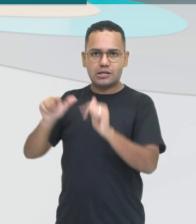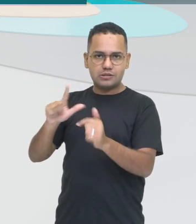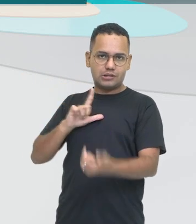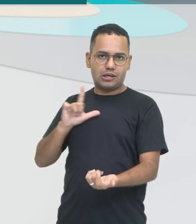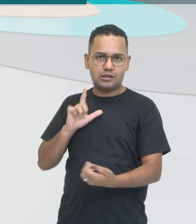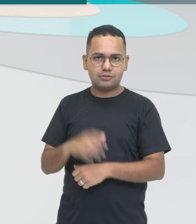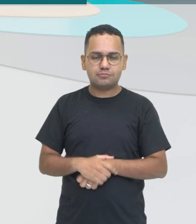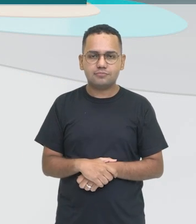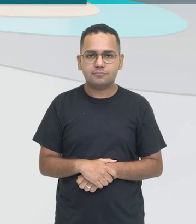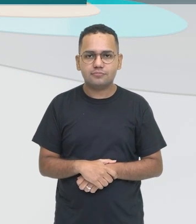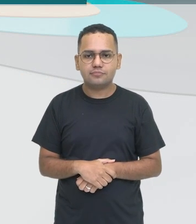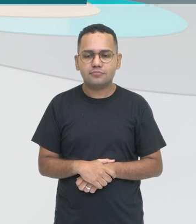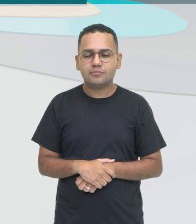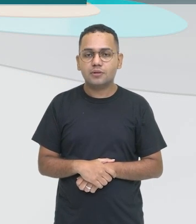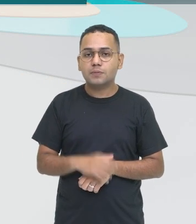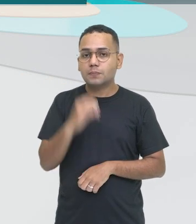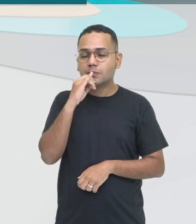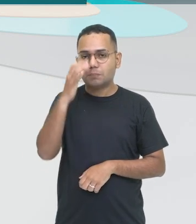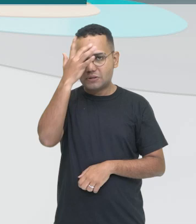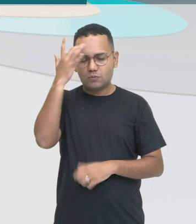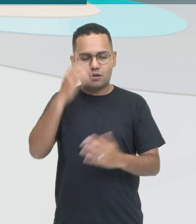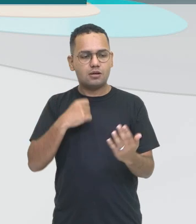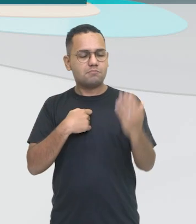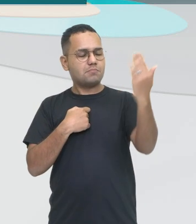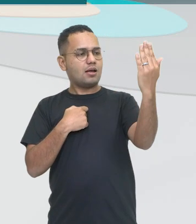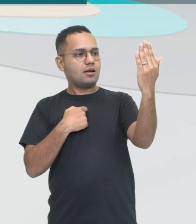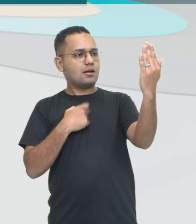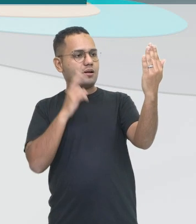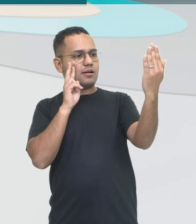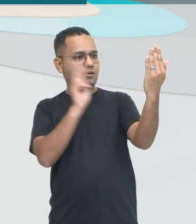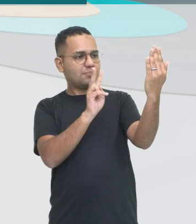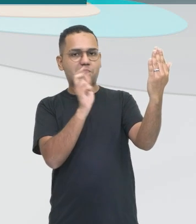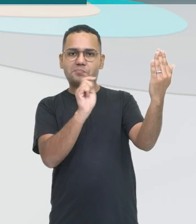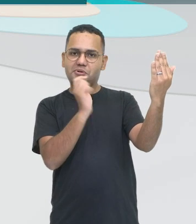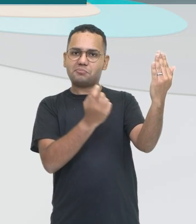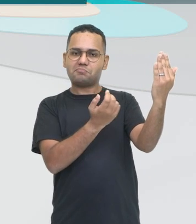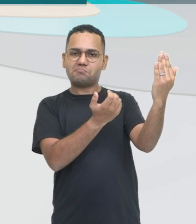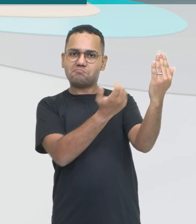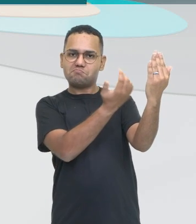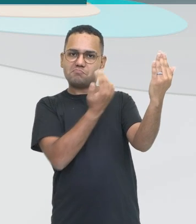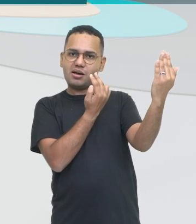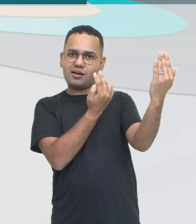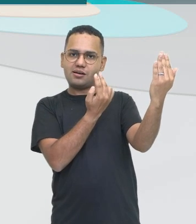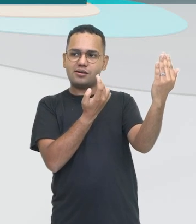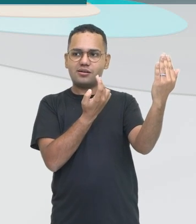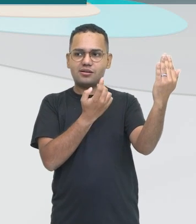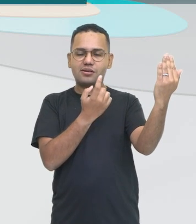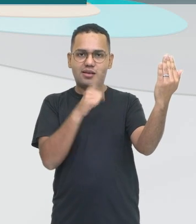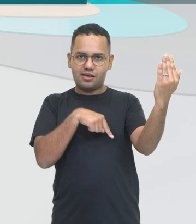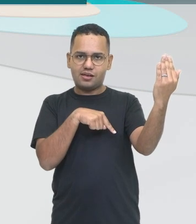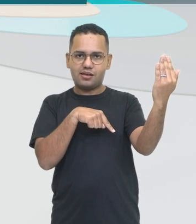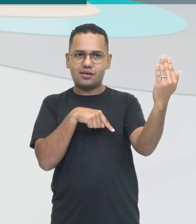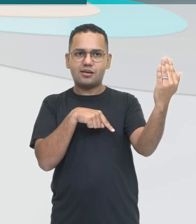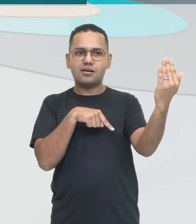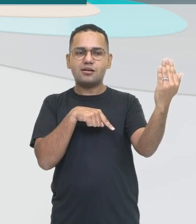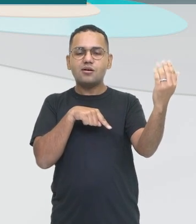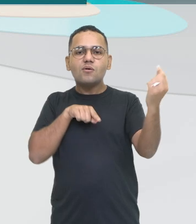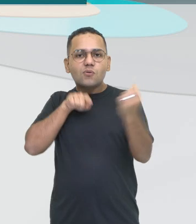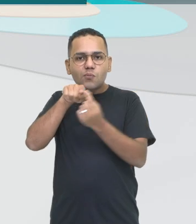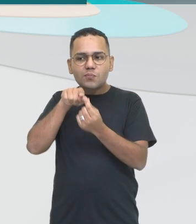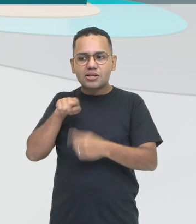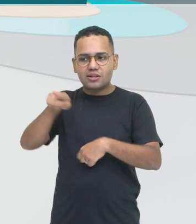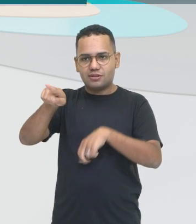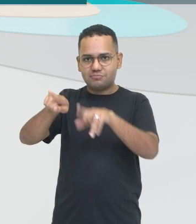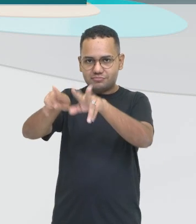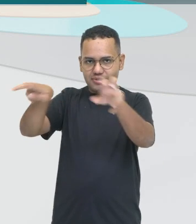espelho. Quando você olha no espelho, você vê a si mesmo. Isso é o reflexo e é exatamente essa função do pronome